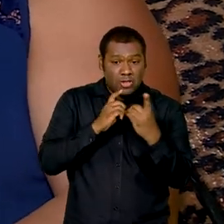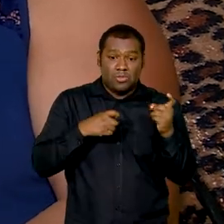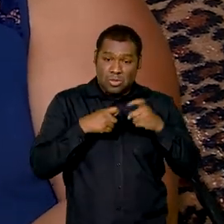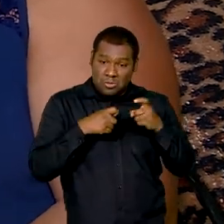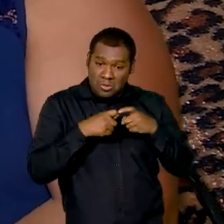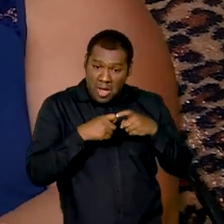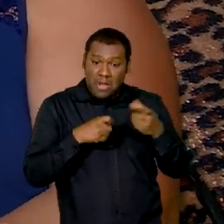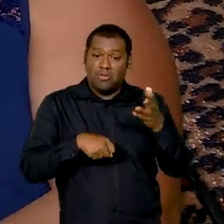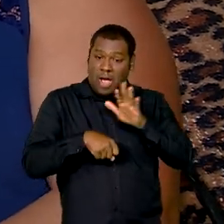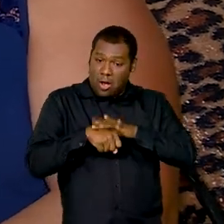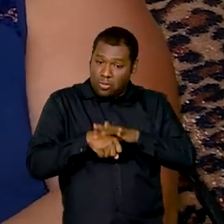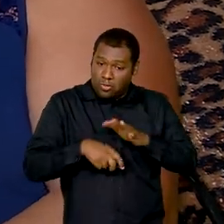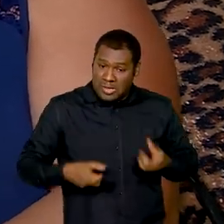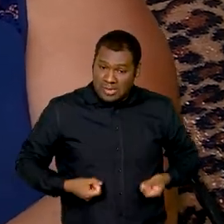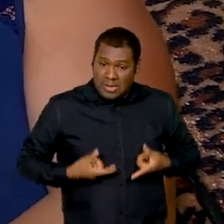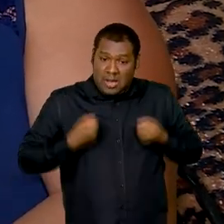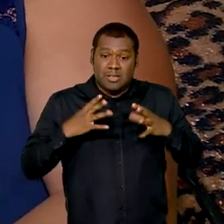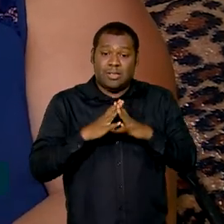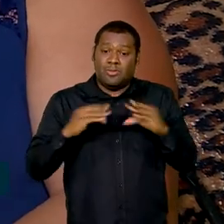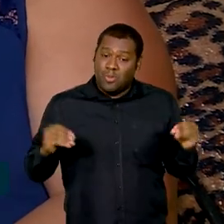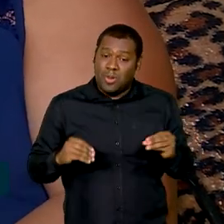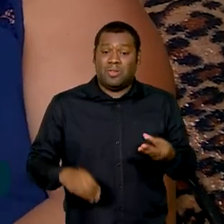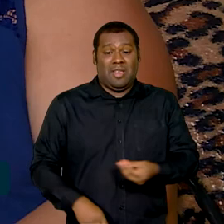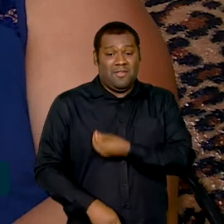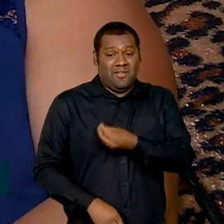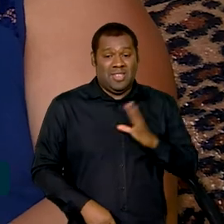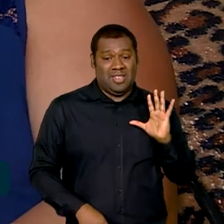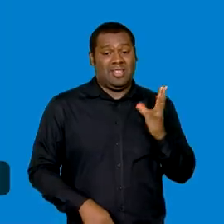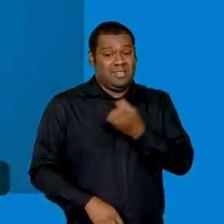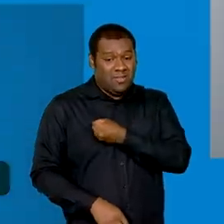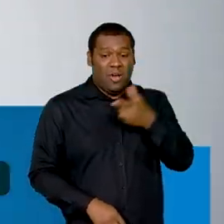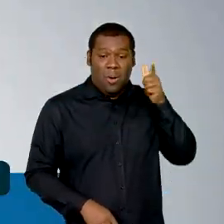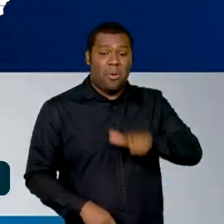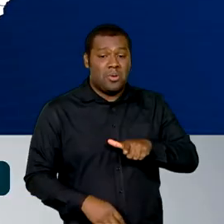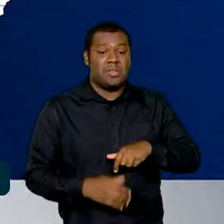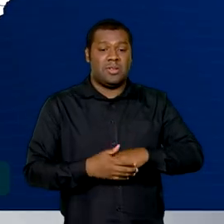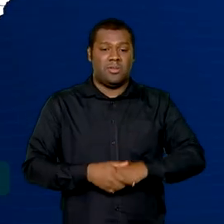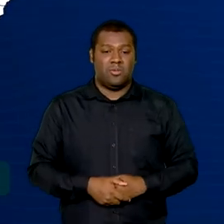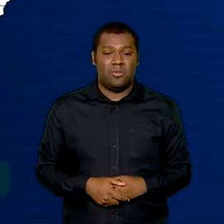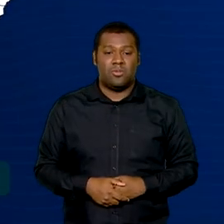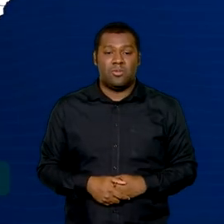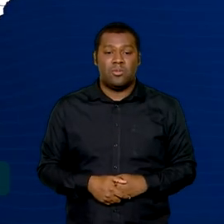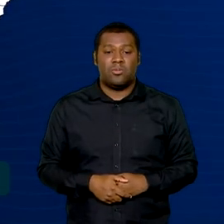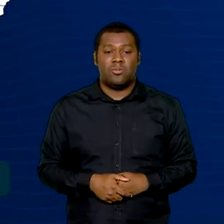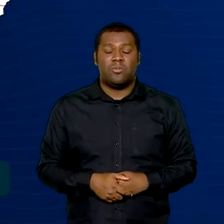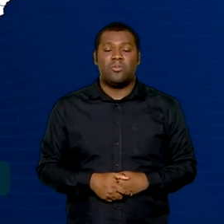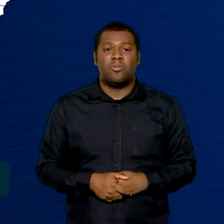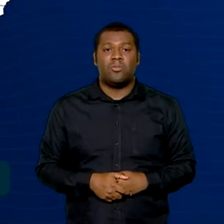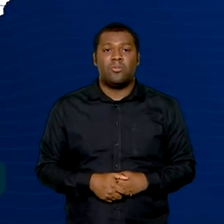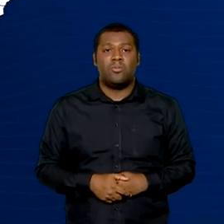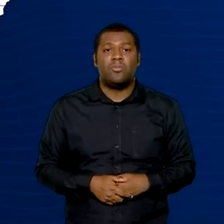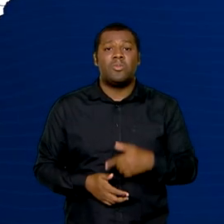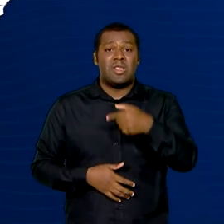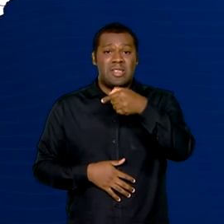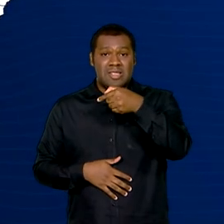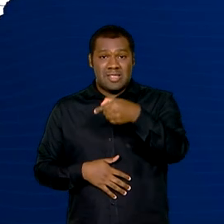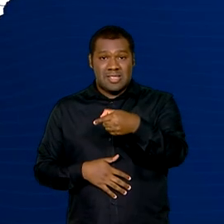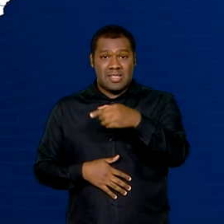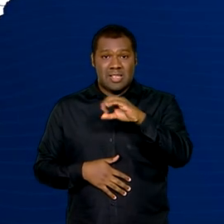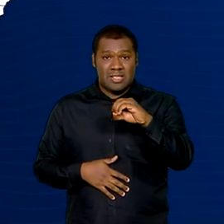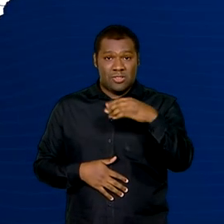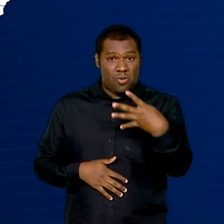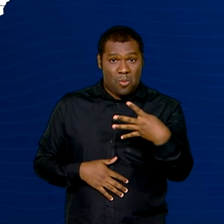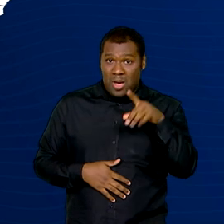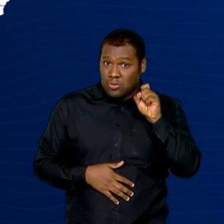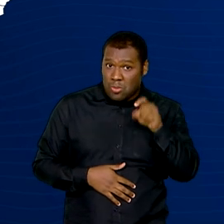Porque se tivesse demorado um pouco mais, talvez a nós não teríamos conseguido. São esperados 704 mil novos